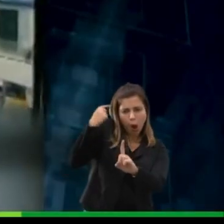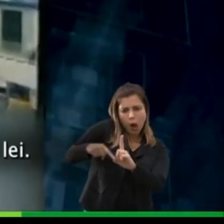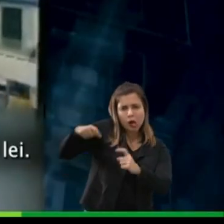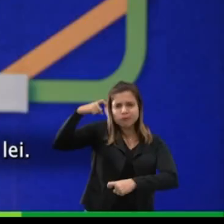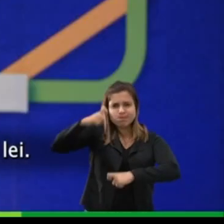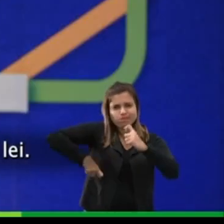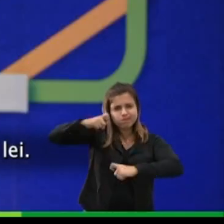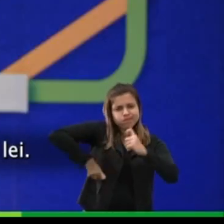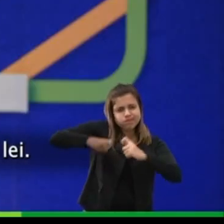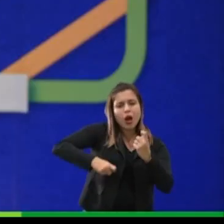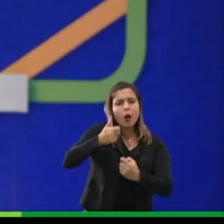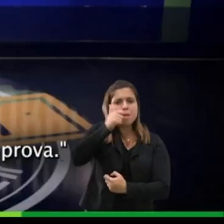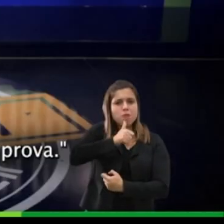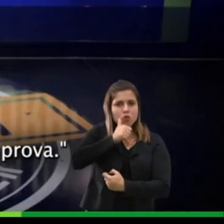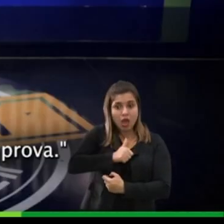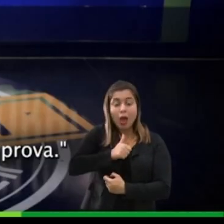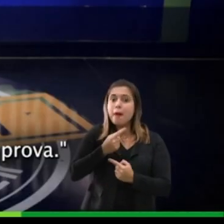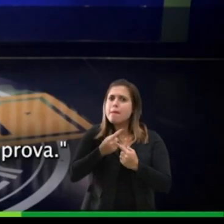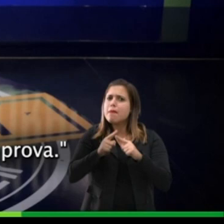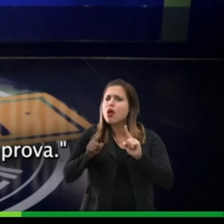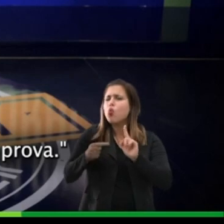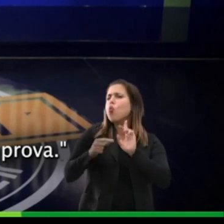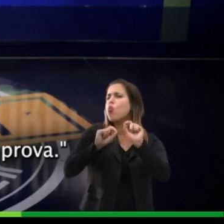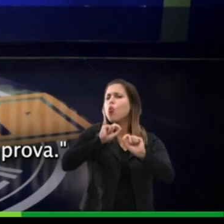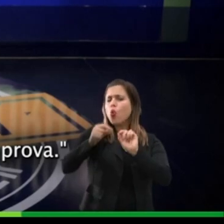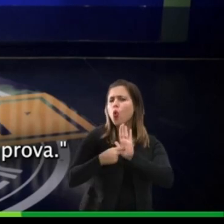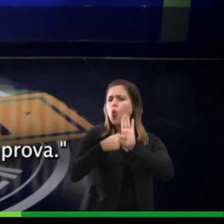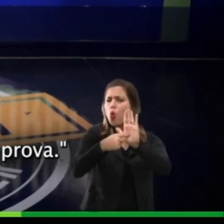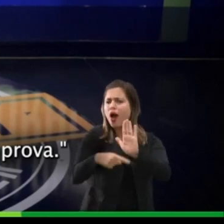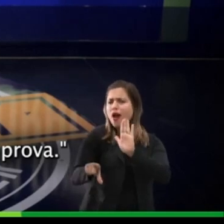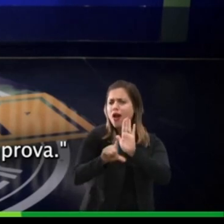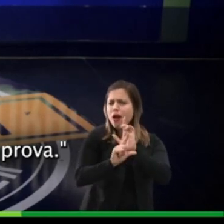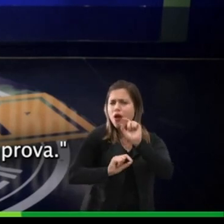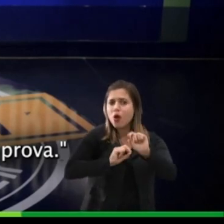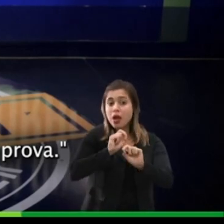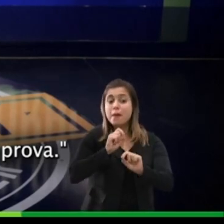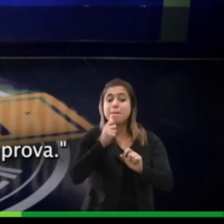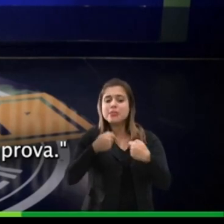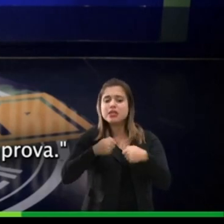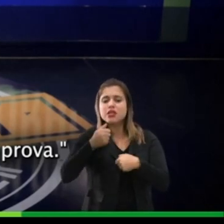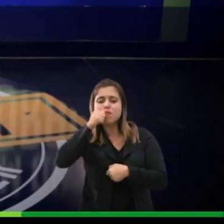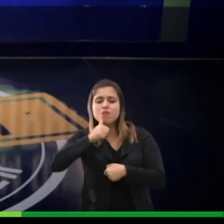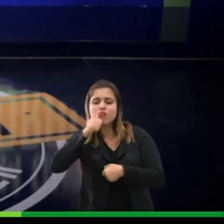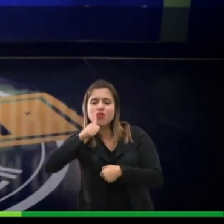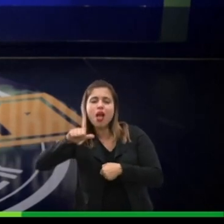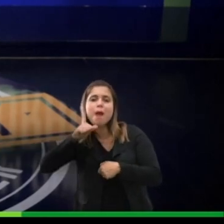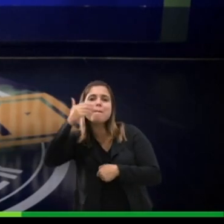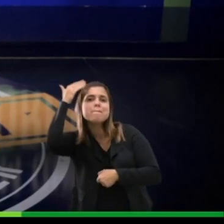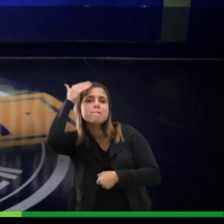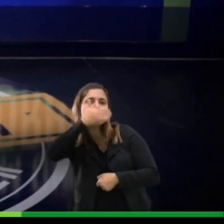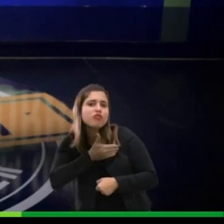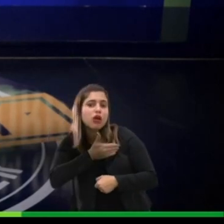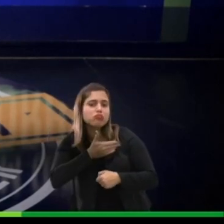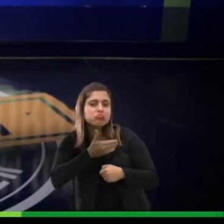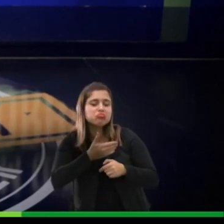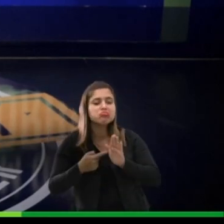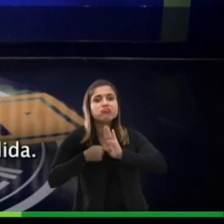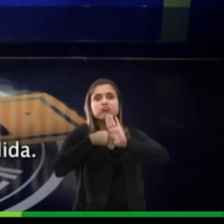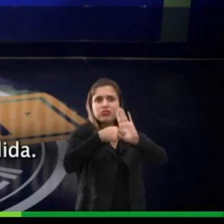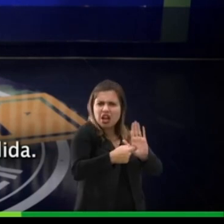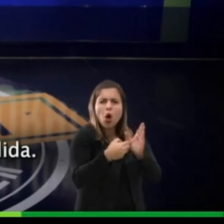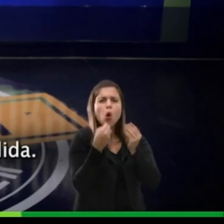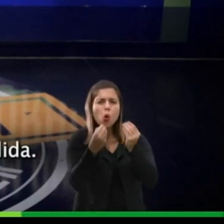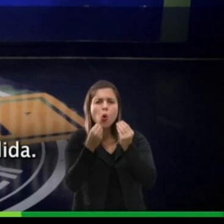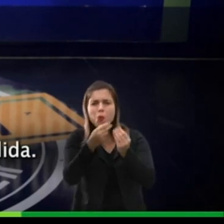mulheres. Deixa eu falar uma coisa sobre a lei. A lei diz, cabe a quem acusa o ônus da prova. Uma mulher agredida,